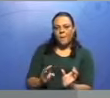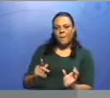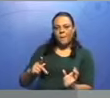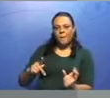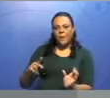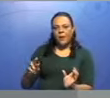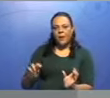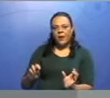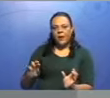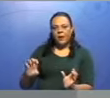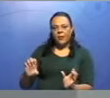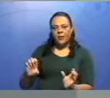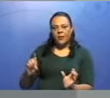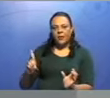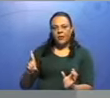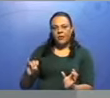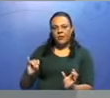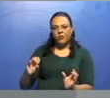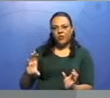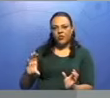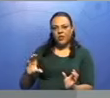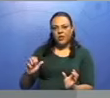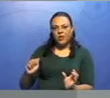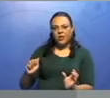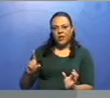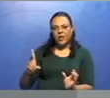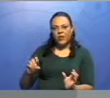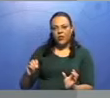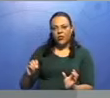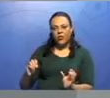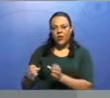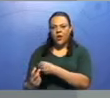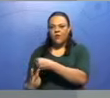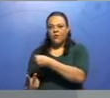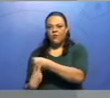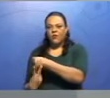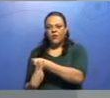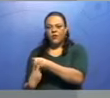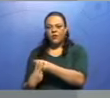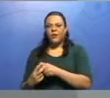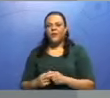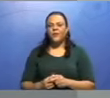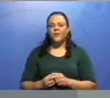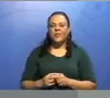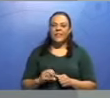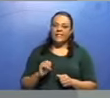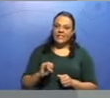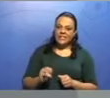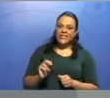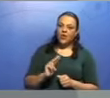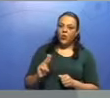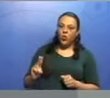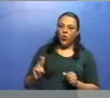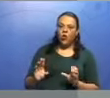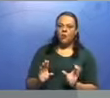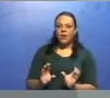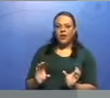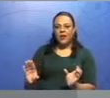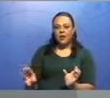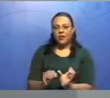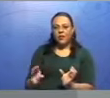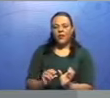predicado nominal. Se o núcleo é um verbo, predicado verbal. Olha só como a gramática é simples. O próprio nome já dá todas as pistas pra gente.